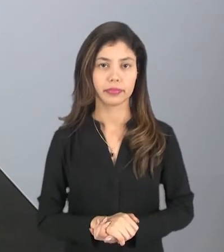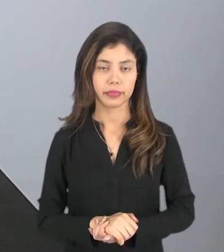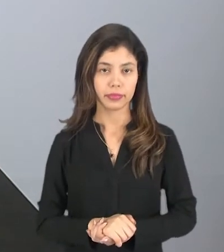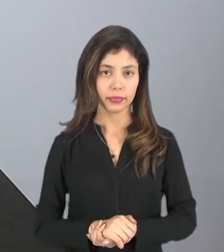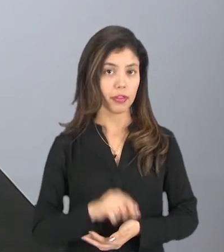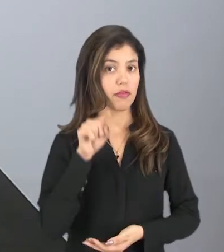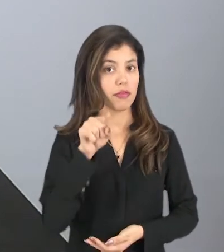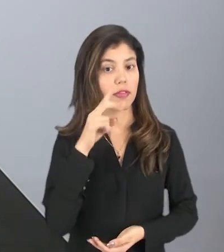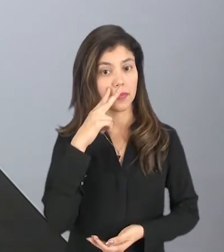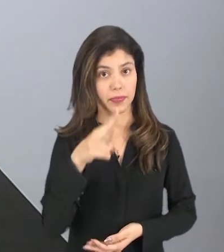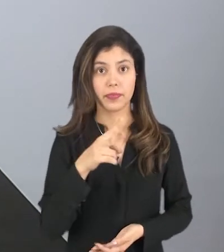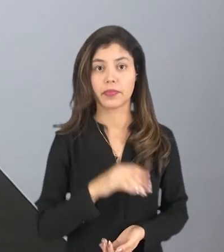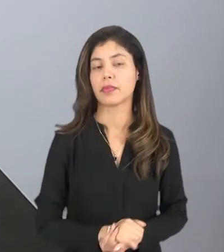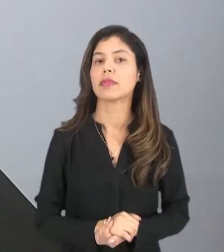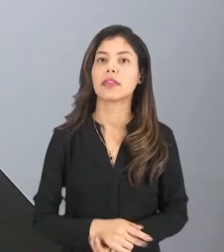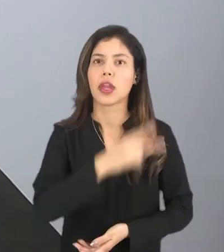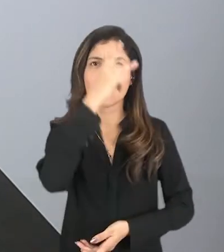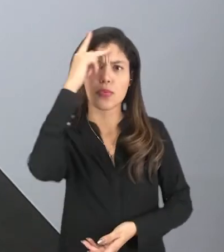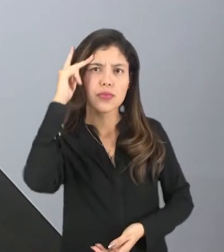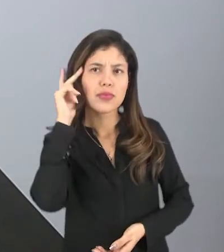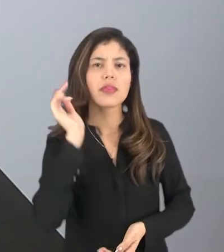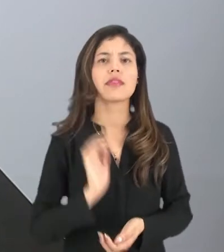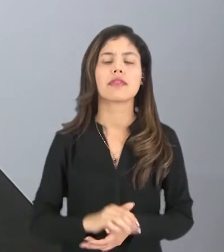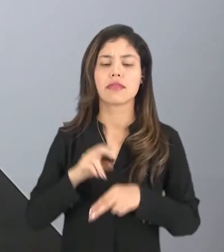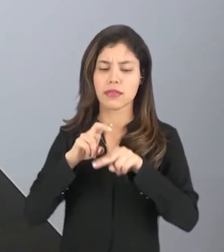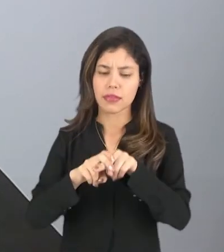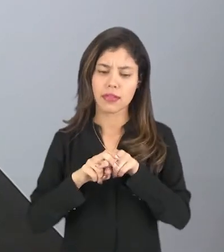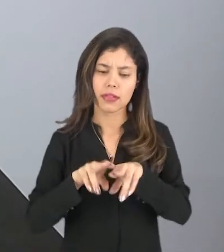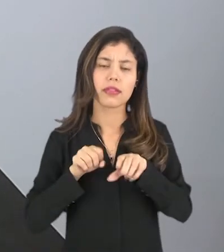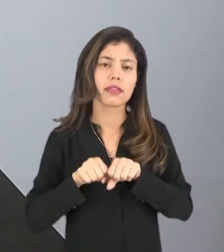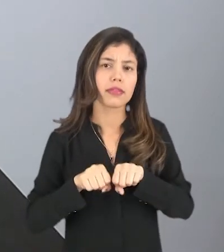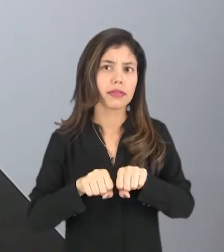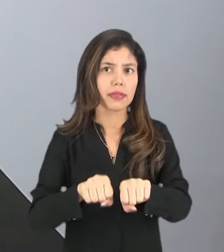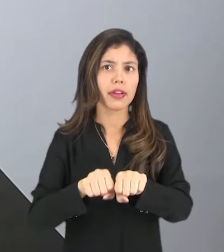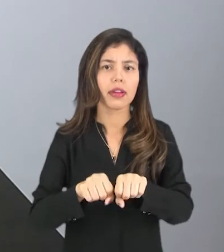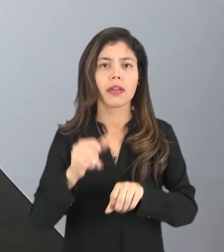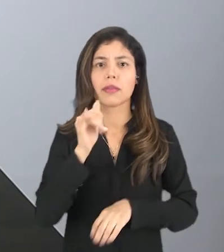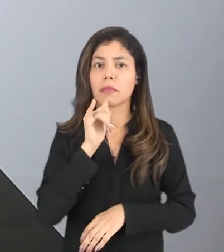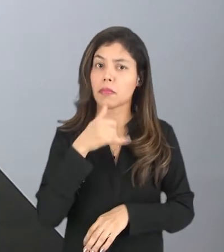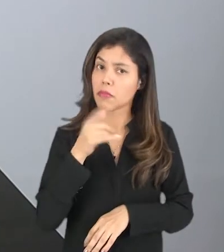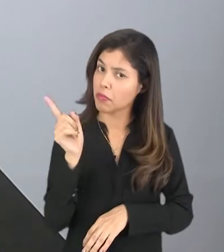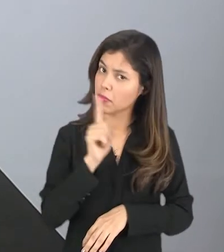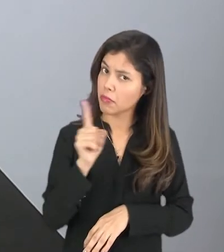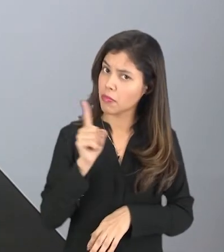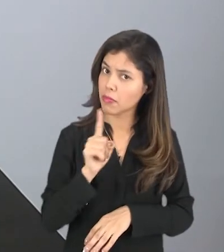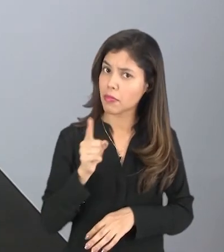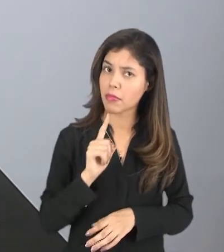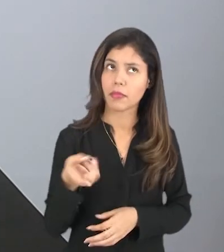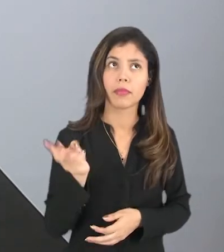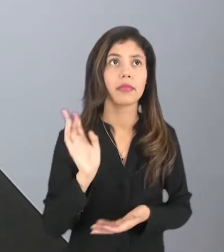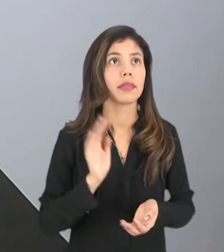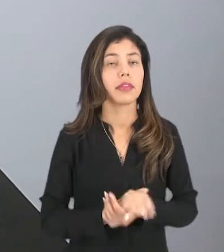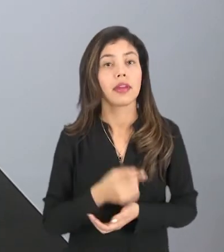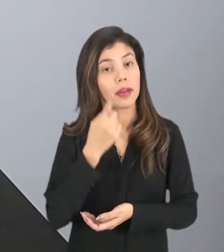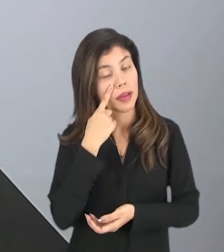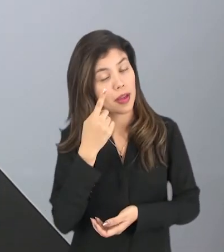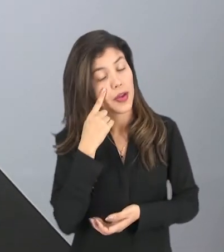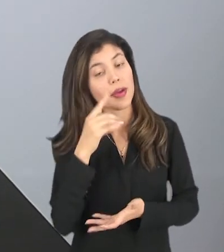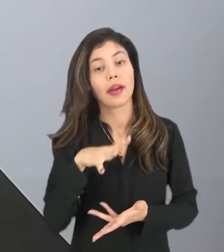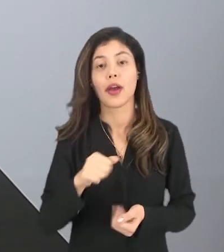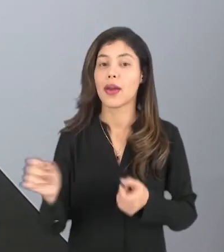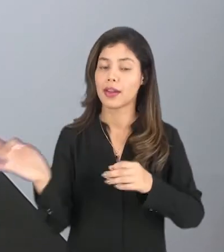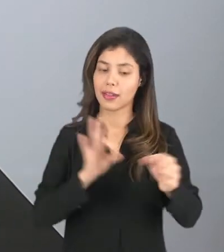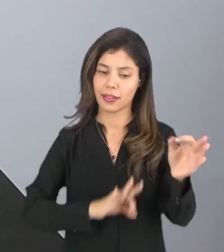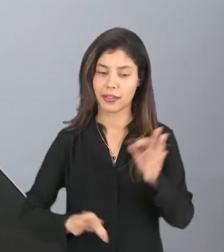Vocês viram que essa pessoa de cadeiras de rodas, ele está triste? Não, ele está lendo porque o mundinho é assim